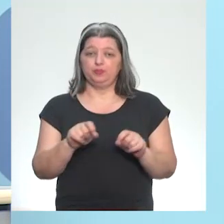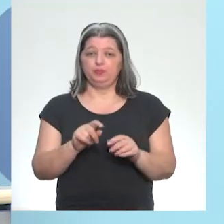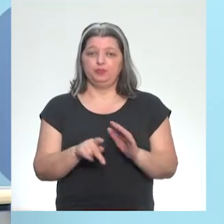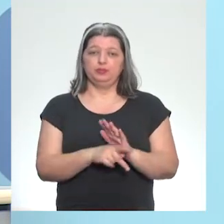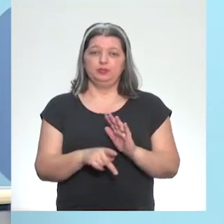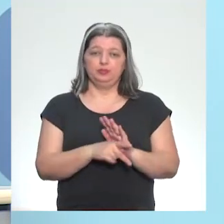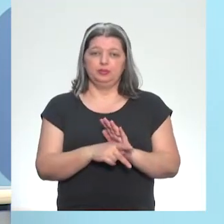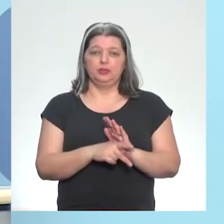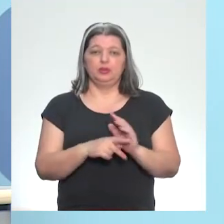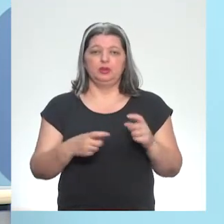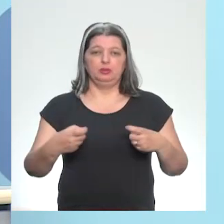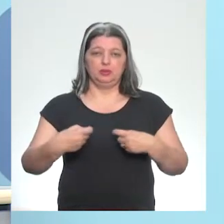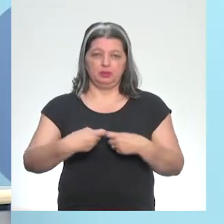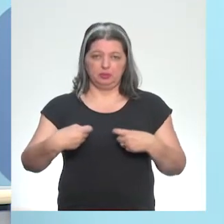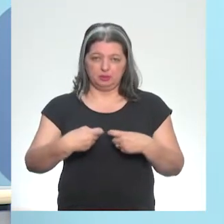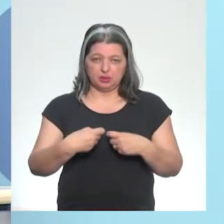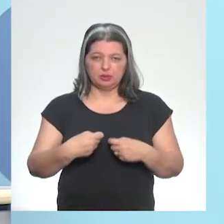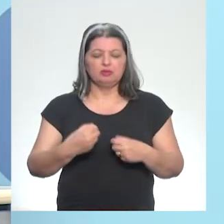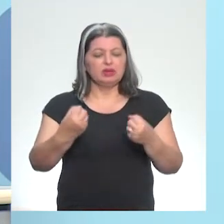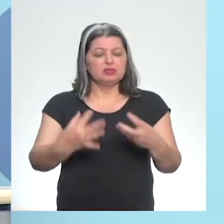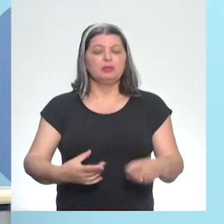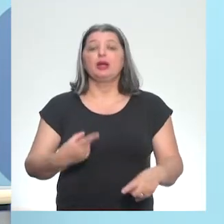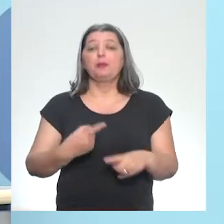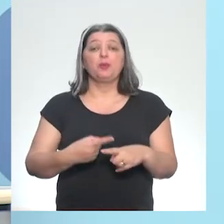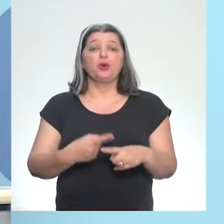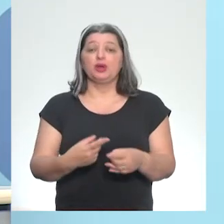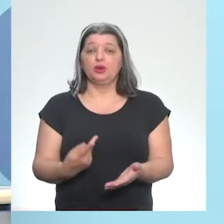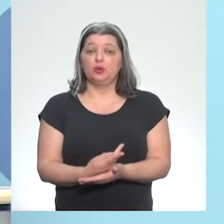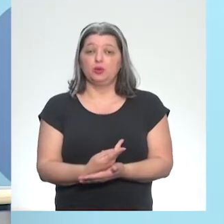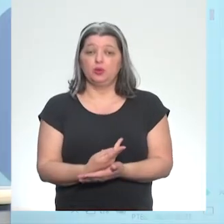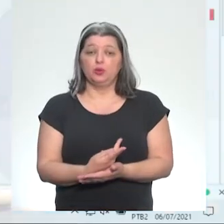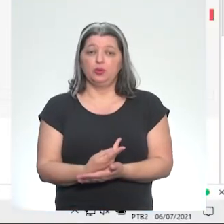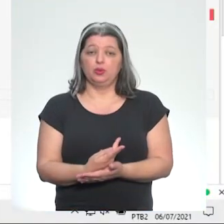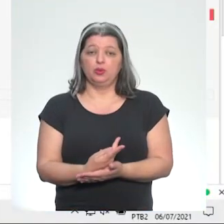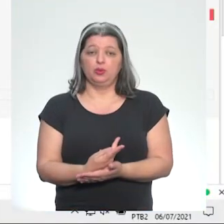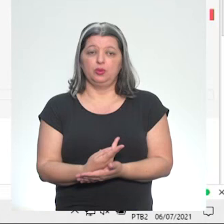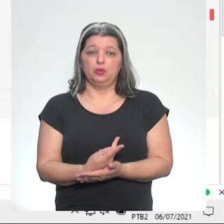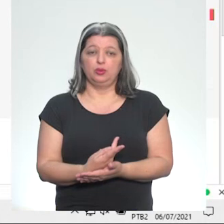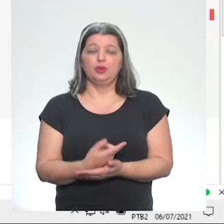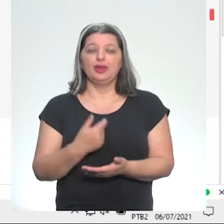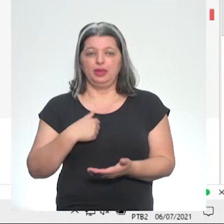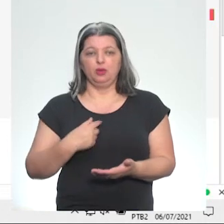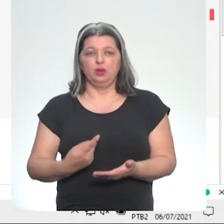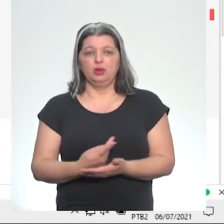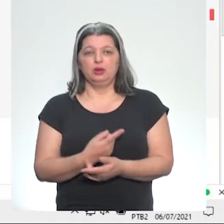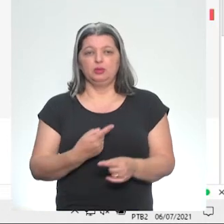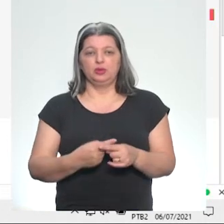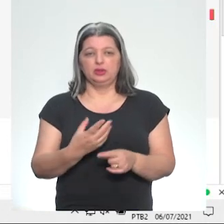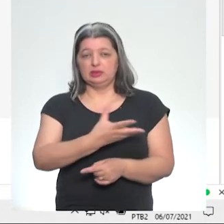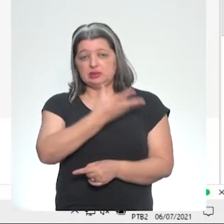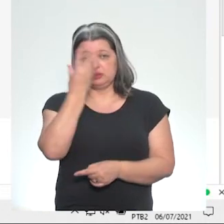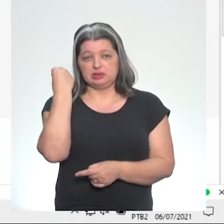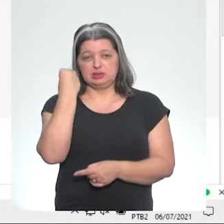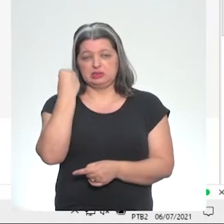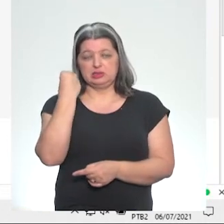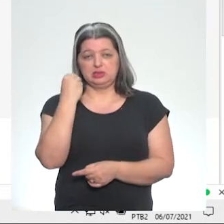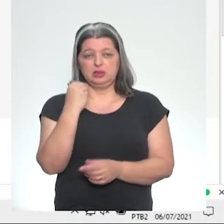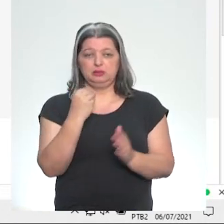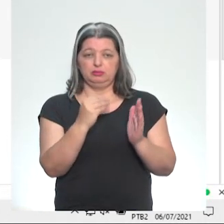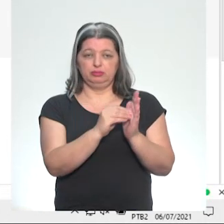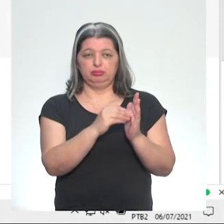Python, ele vai explicar para mim o porquê eu errei. Mas, ele errou... Na verdade, eu errei porque eu esqueci de colocar um três aqui.